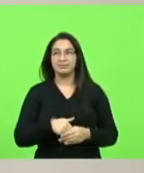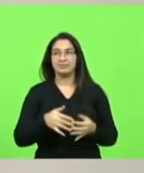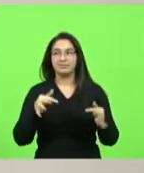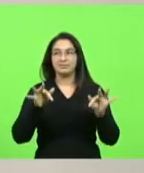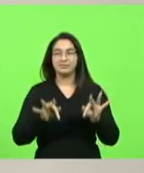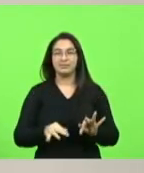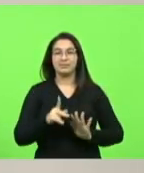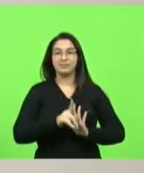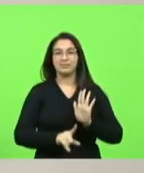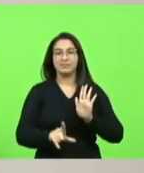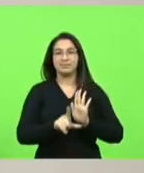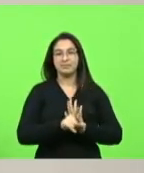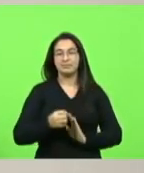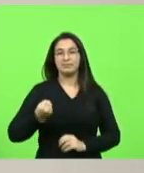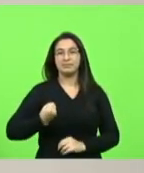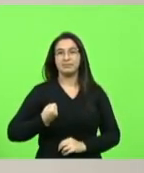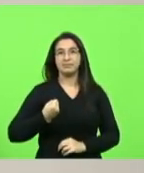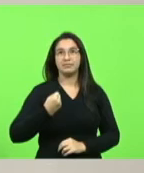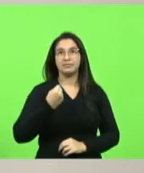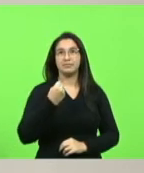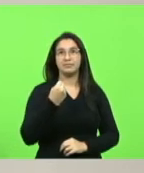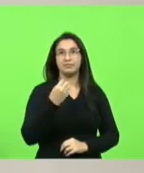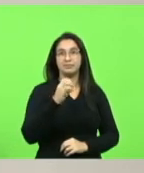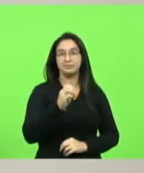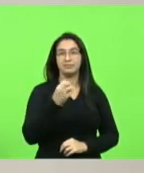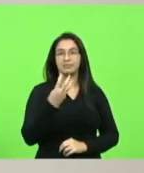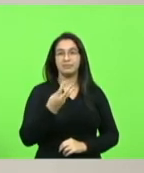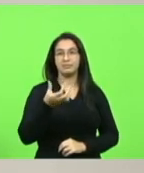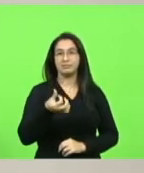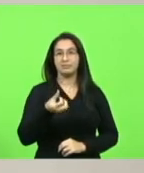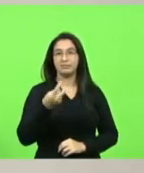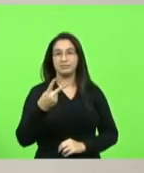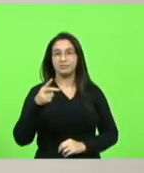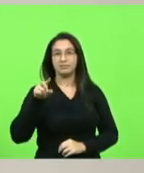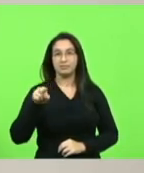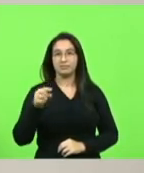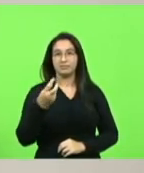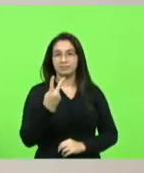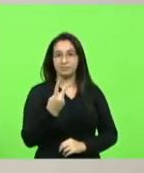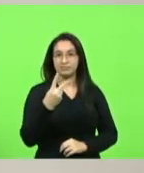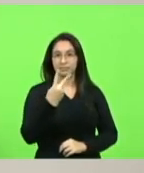projeto de lei número pl 0362 ponto 2 2019